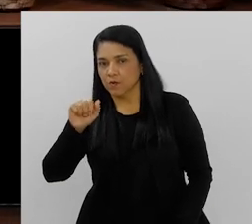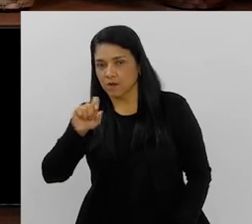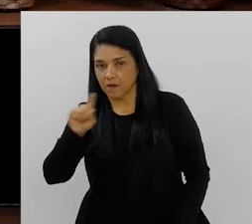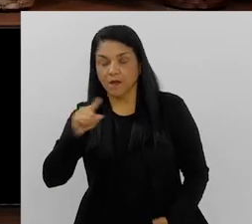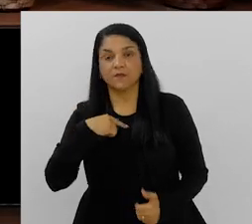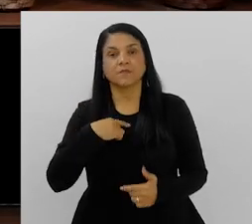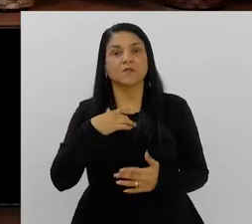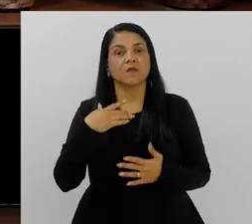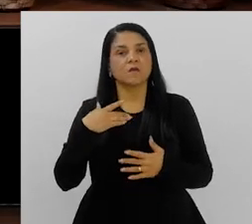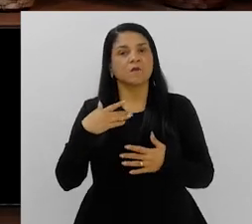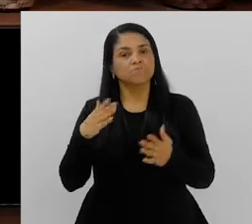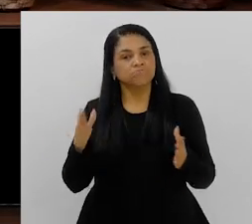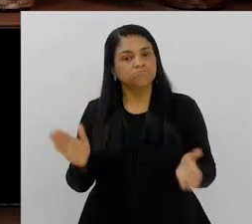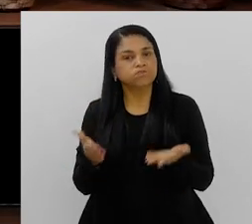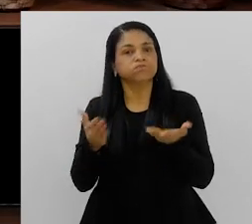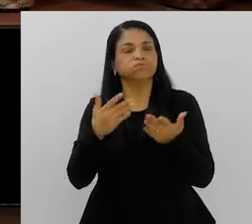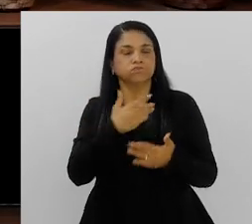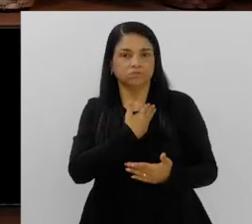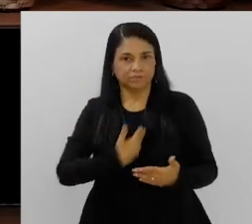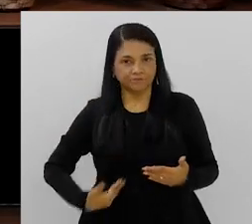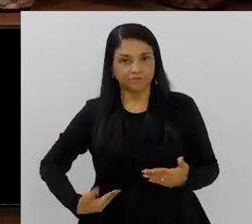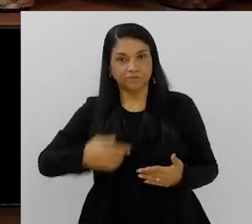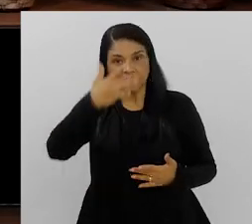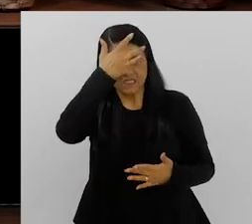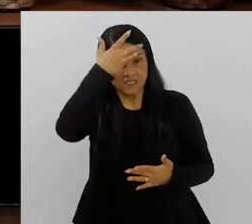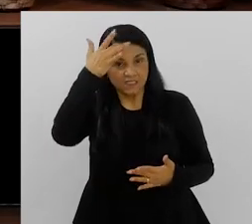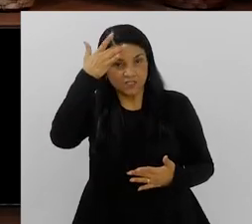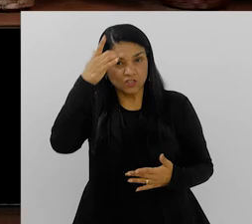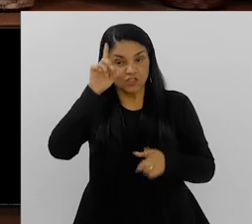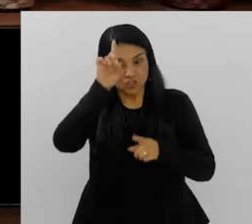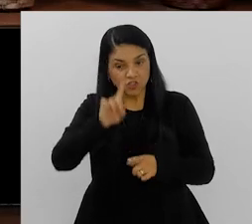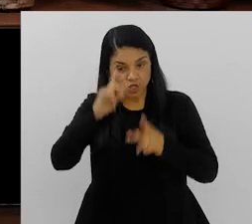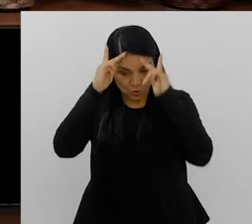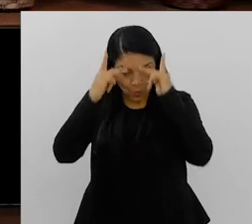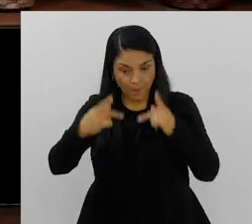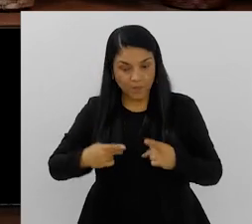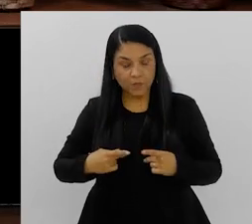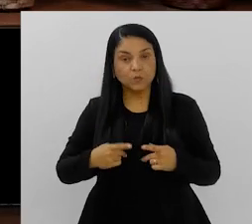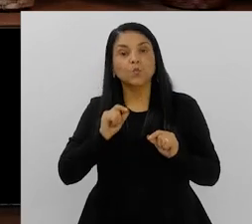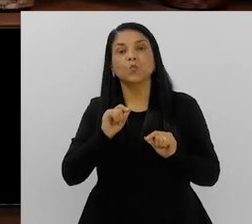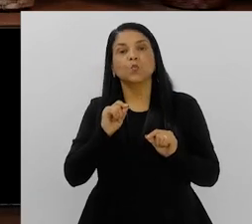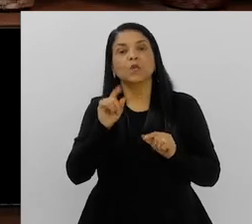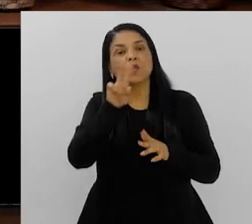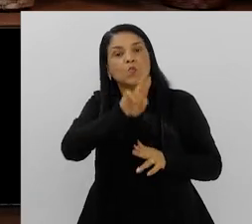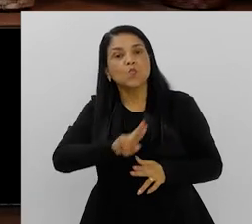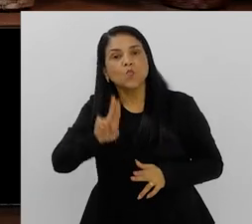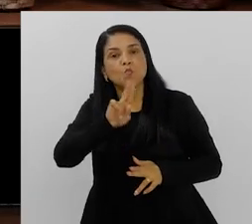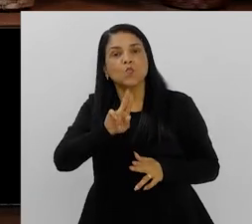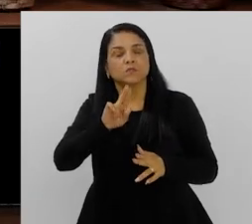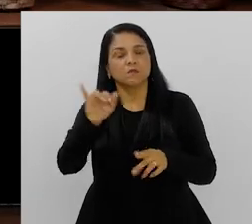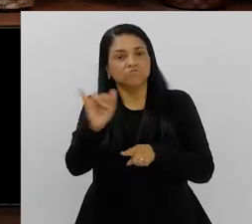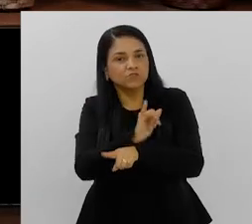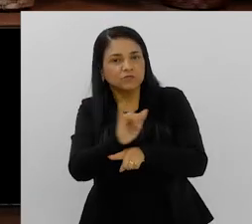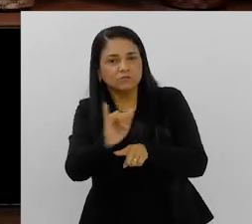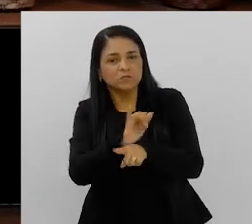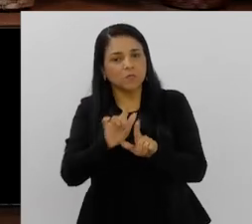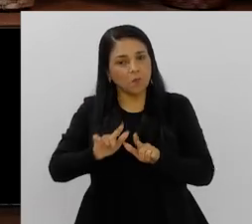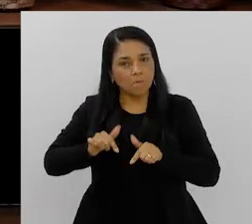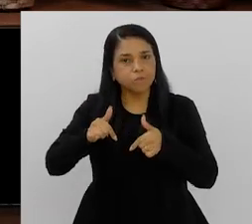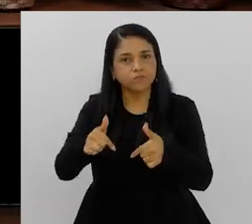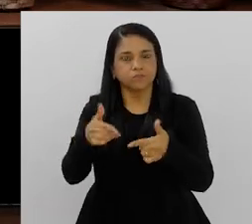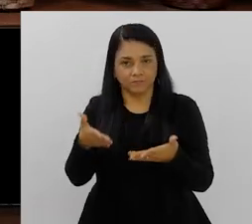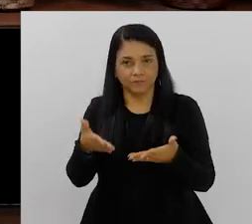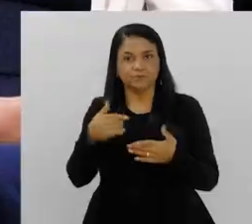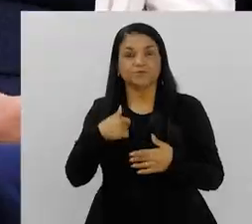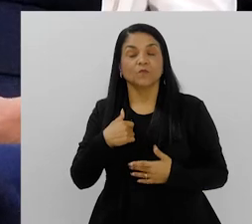promoção da saúde mental enquanto um direito humano? E quais são as ferramentas que nós devemos alavancar